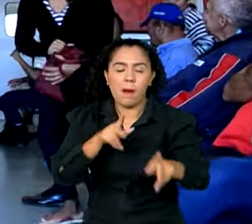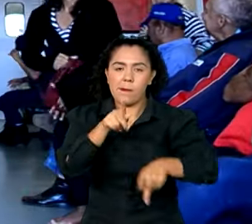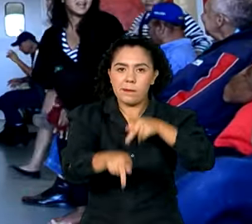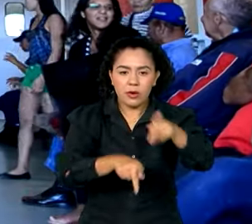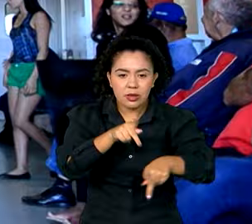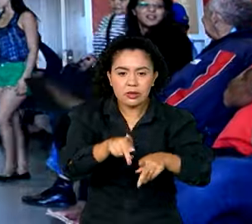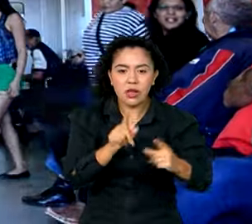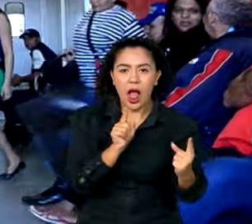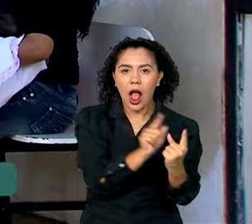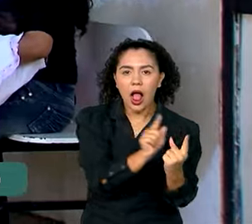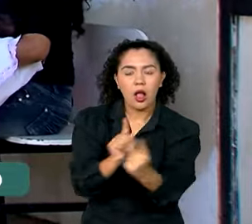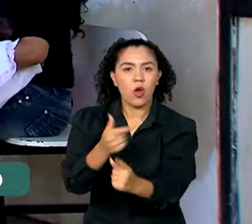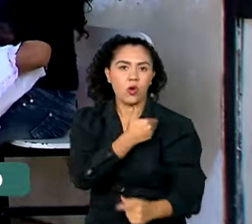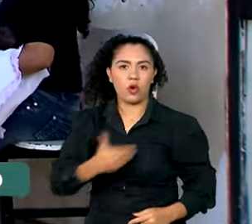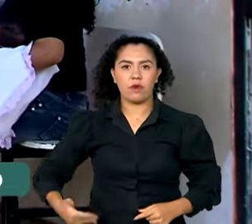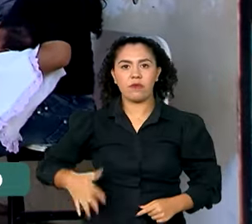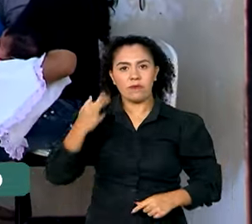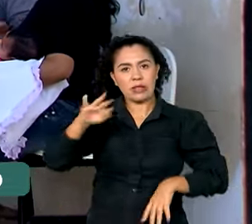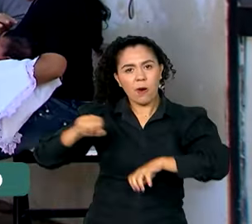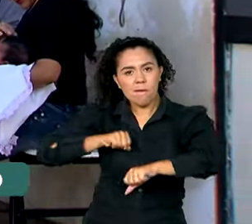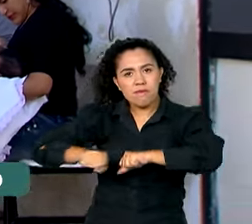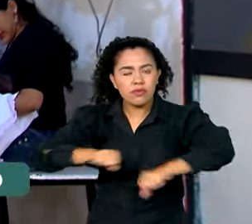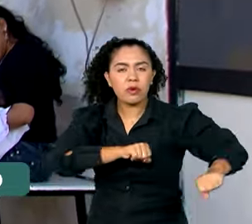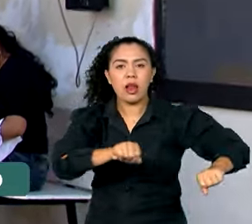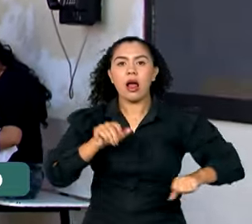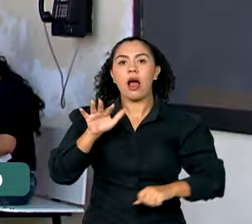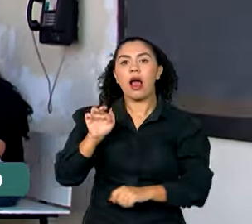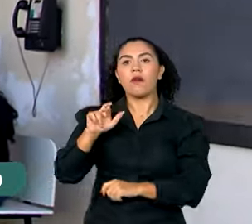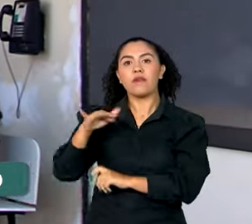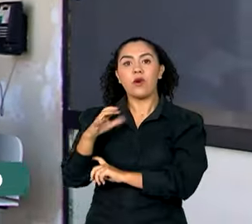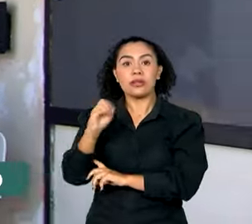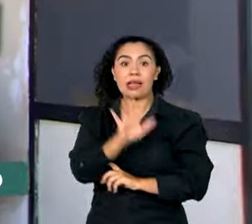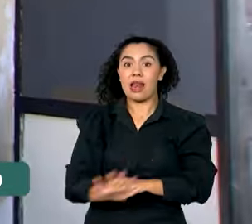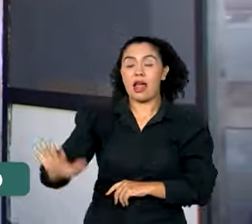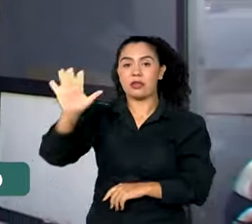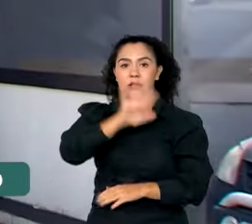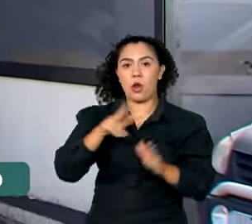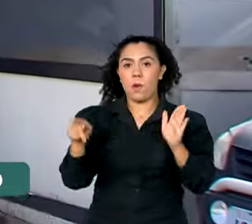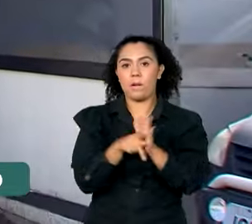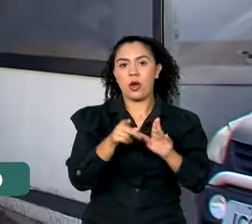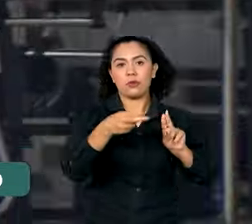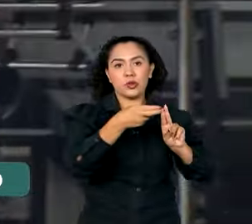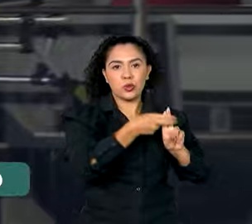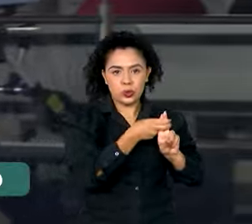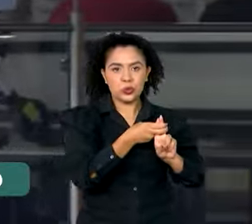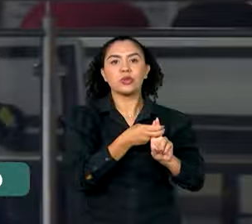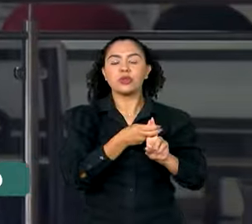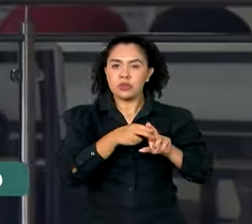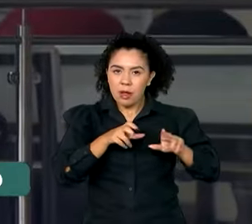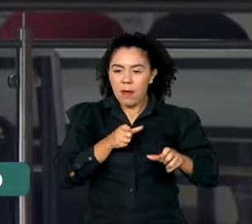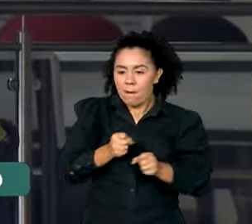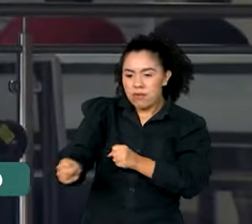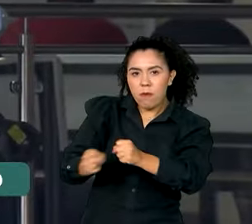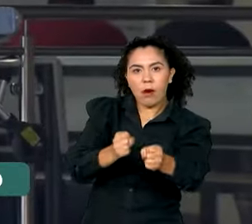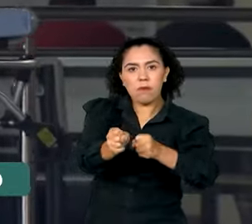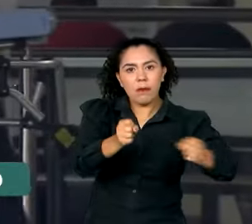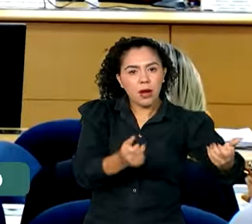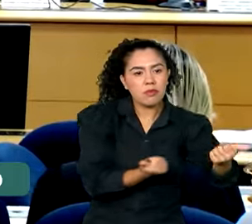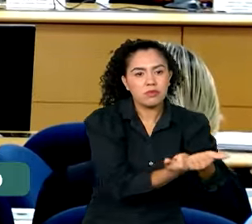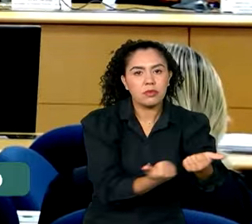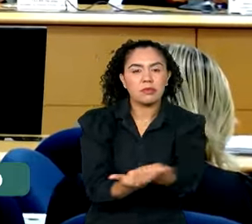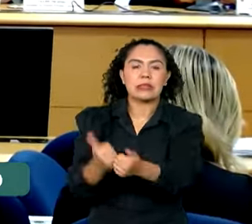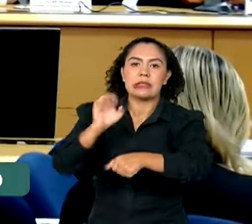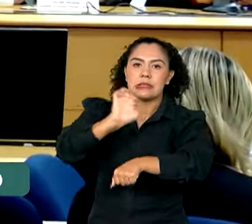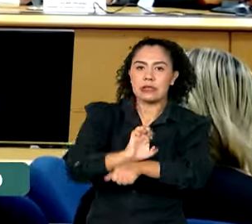federal mobilizou a Força Nacional do Sistema Único de Saúde para auxiliar estados e municípios.